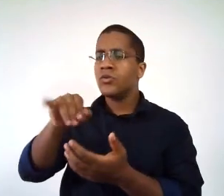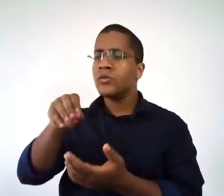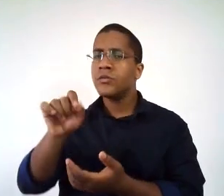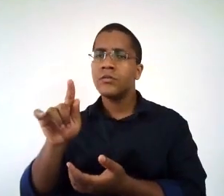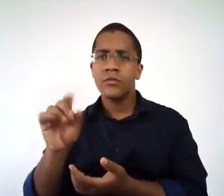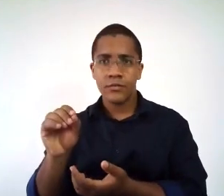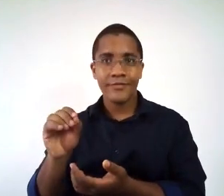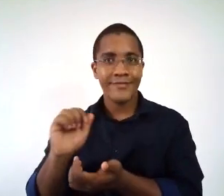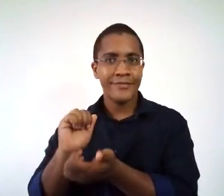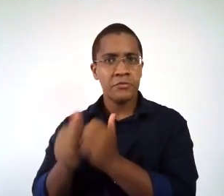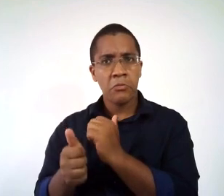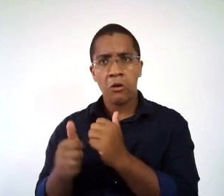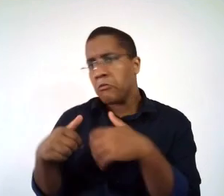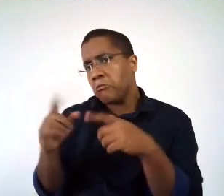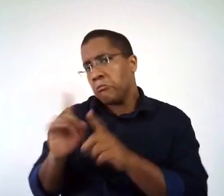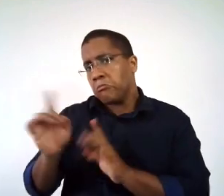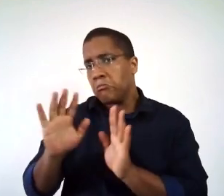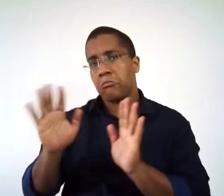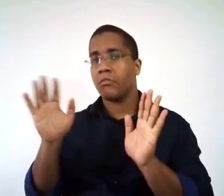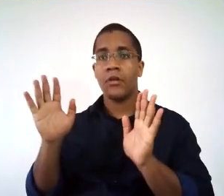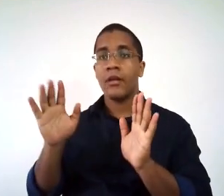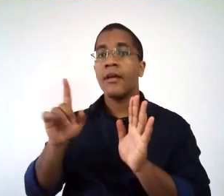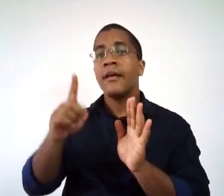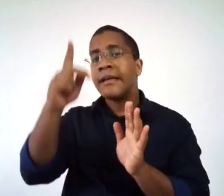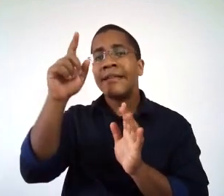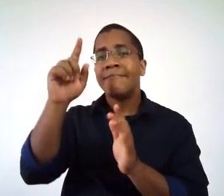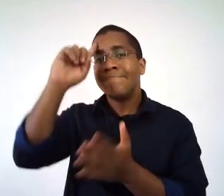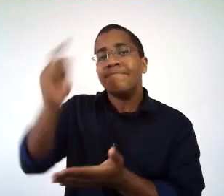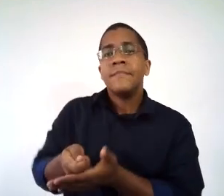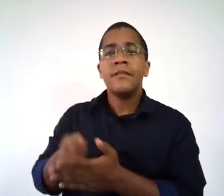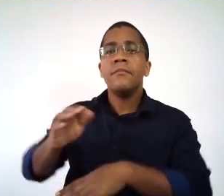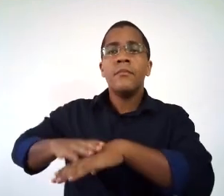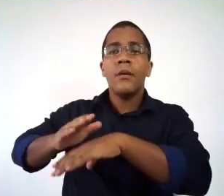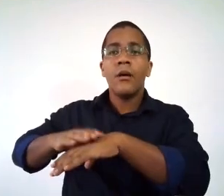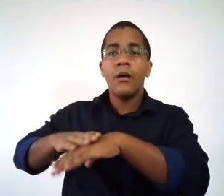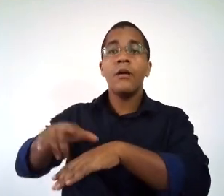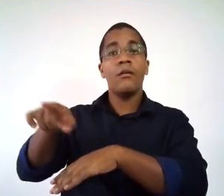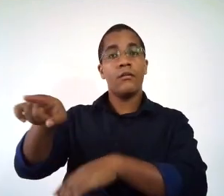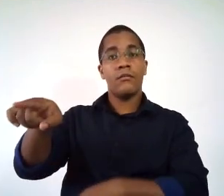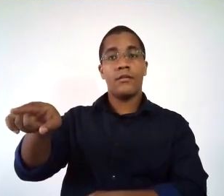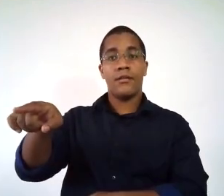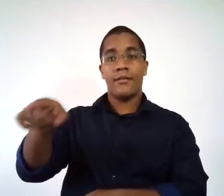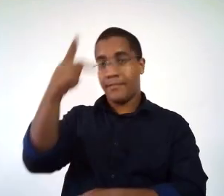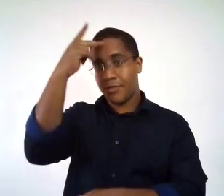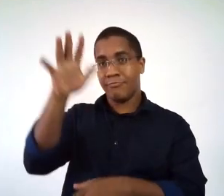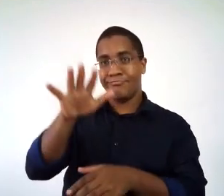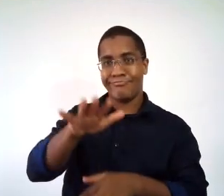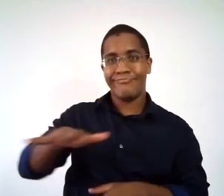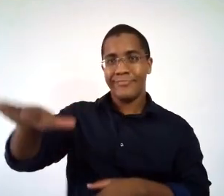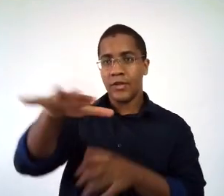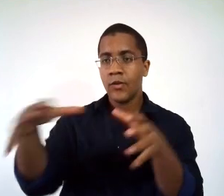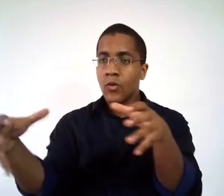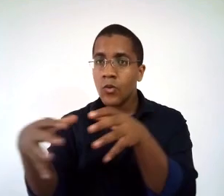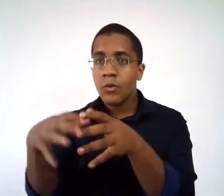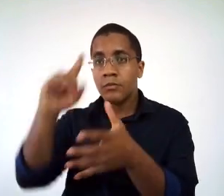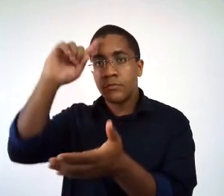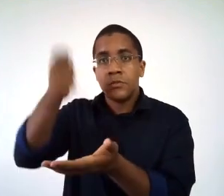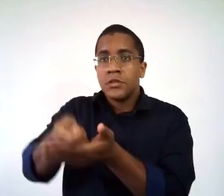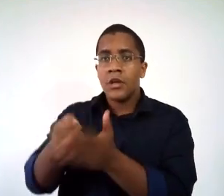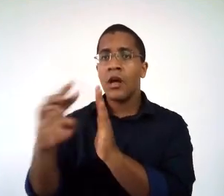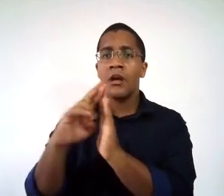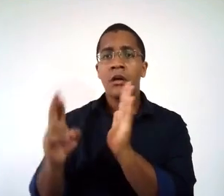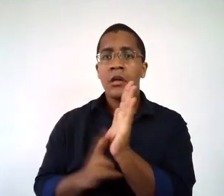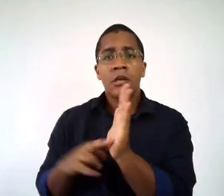acontecer naquele jogo, seja ele esportivo ou não, são justamente as pessoas envolvidas. É o grupo que vai